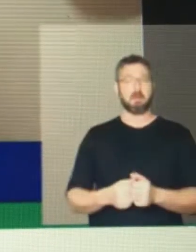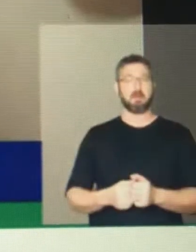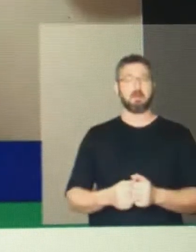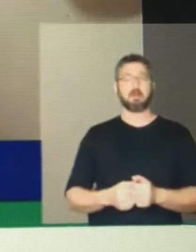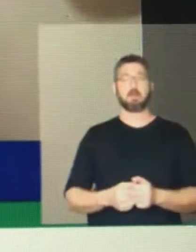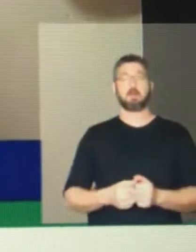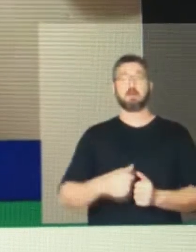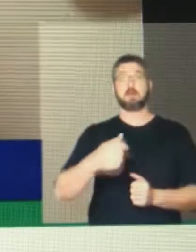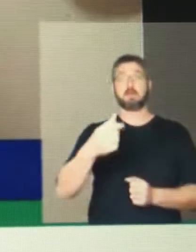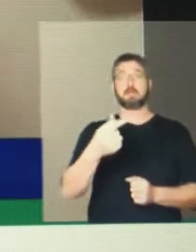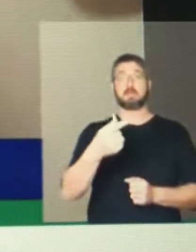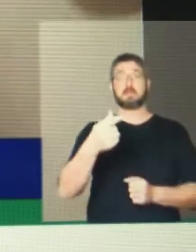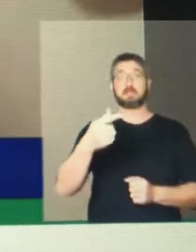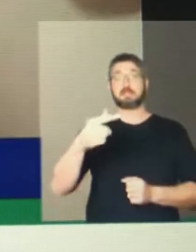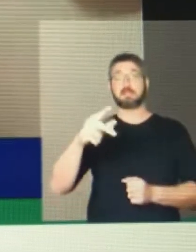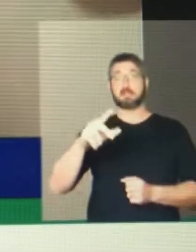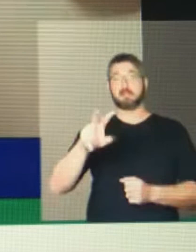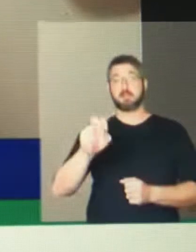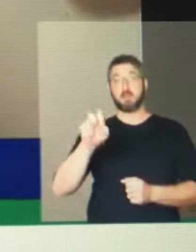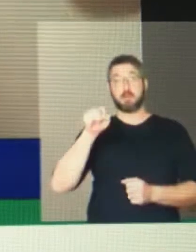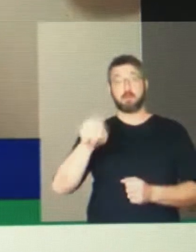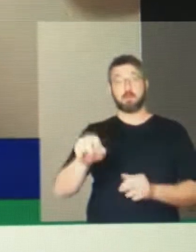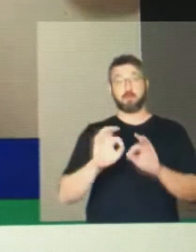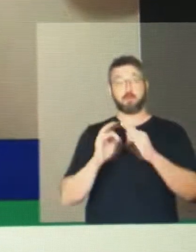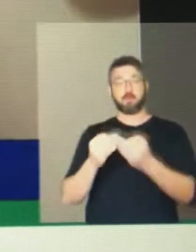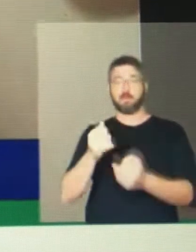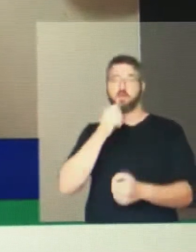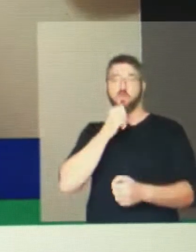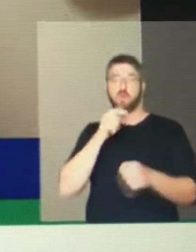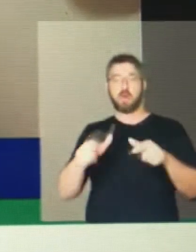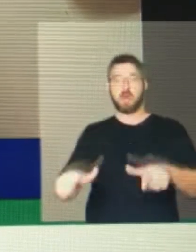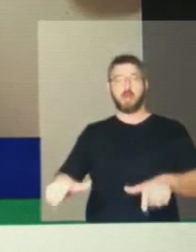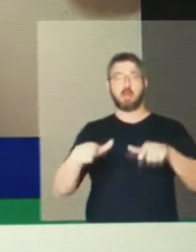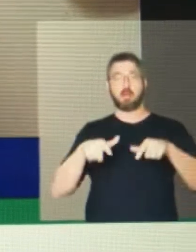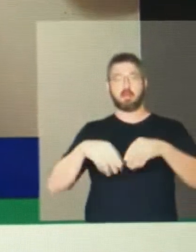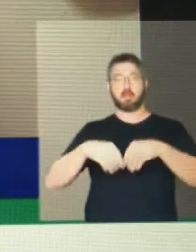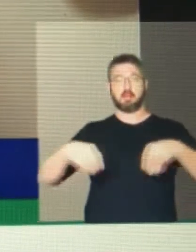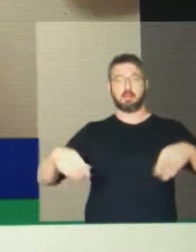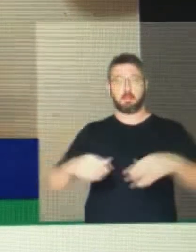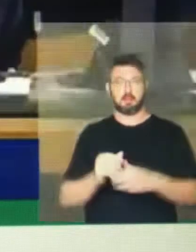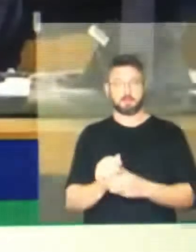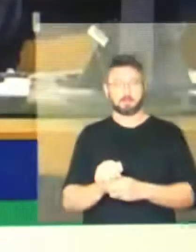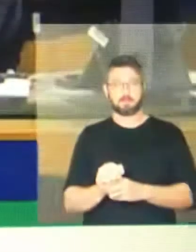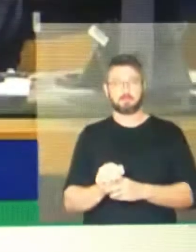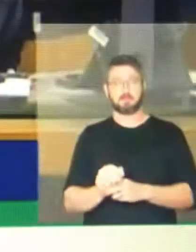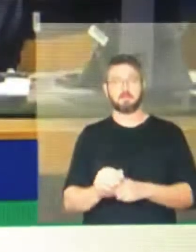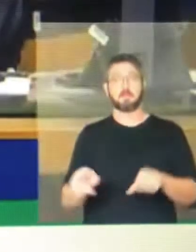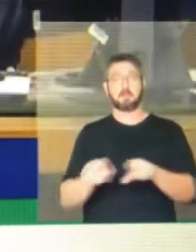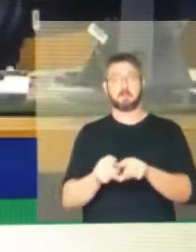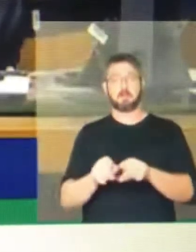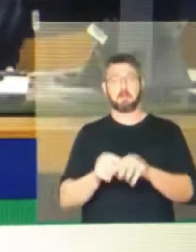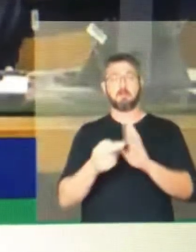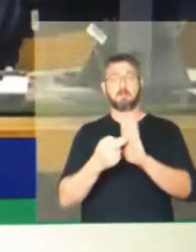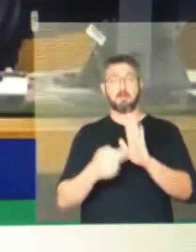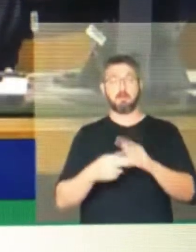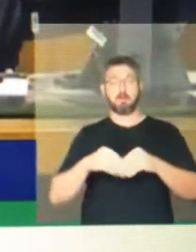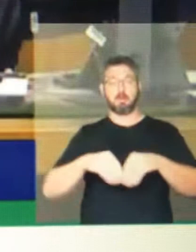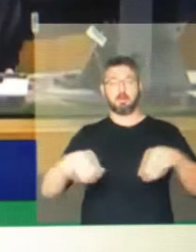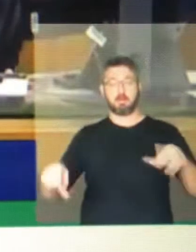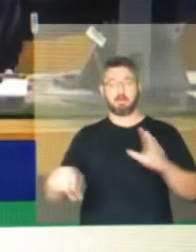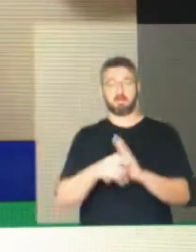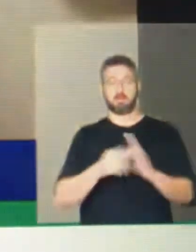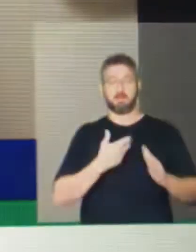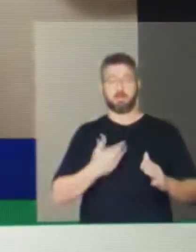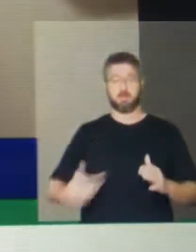também para a regularização por diário de terras públicas. Não vou arredar, presidente, nem um milímetro dessa arena de luta por esses